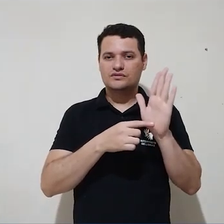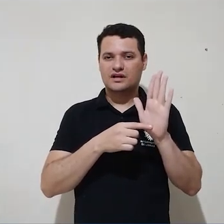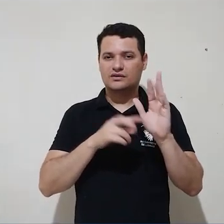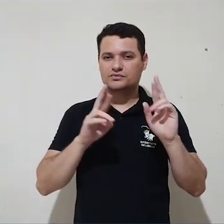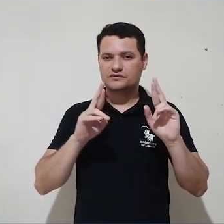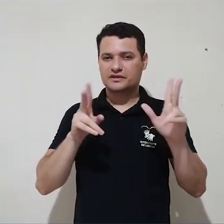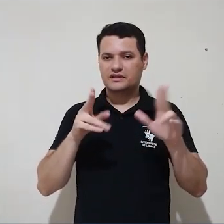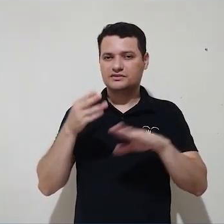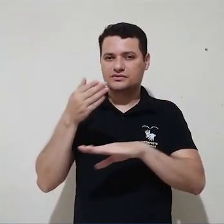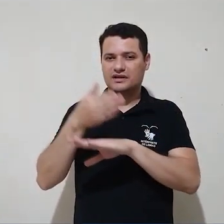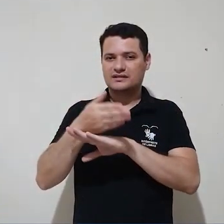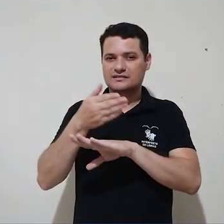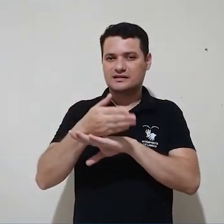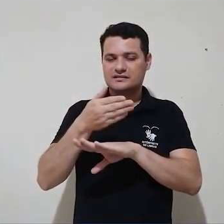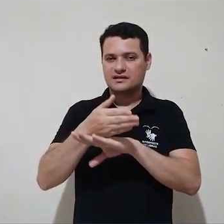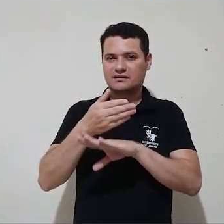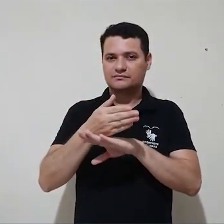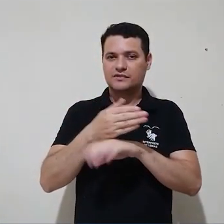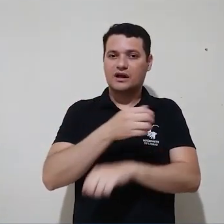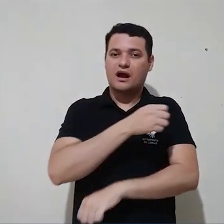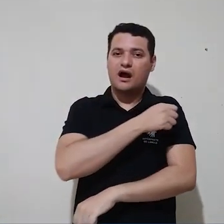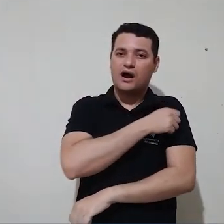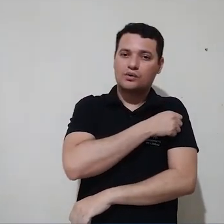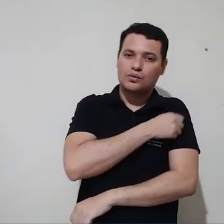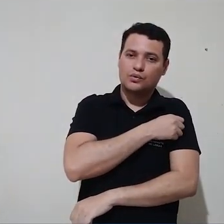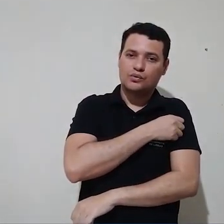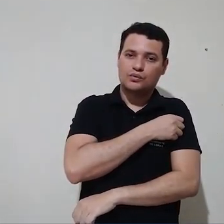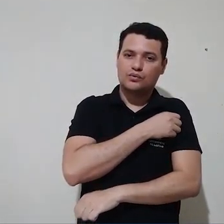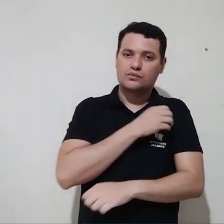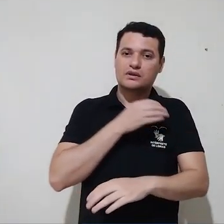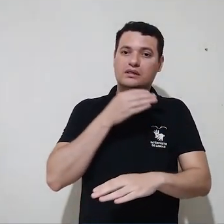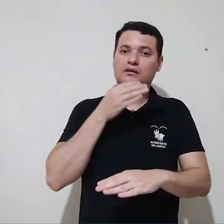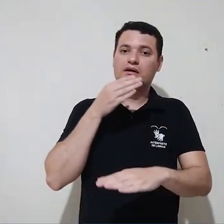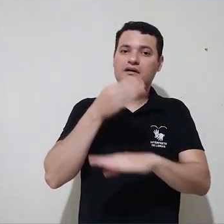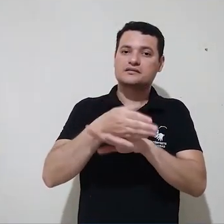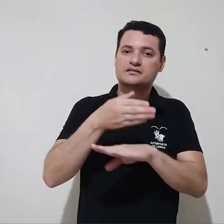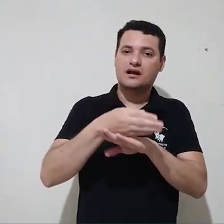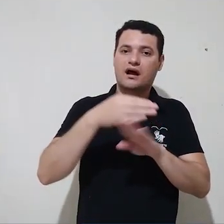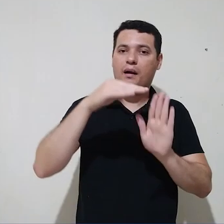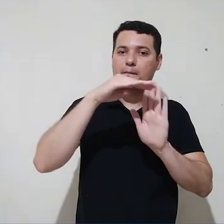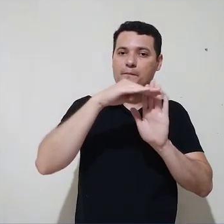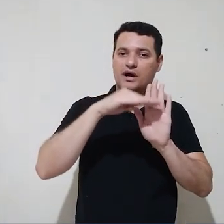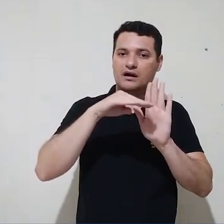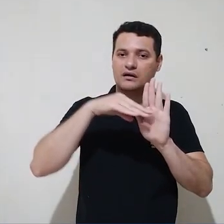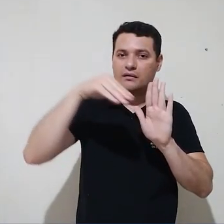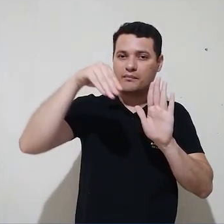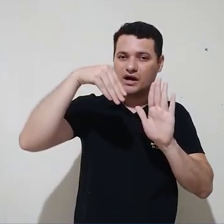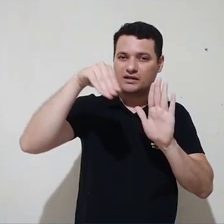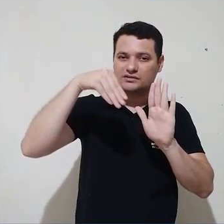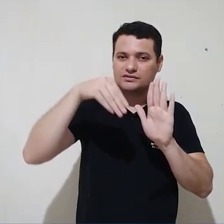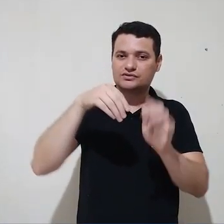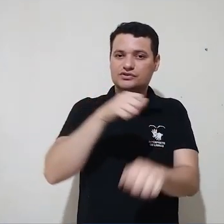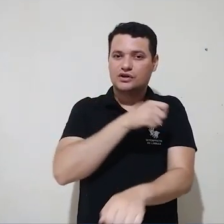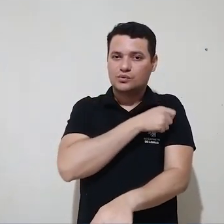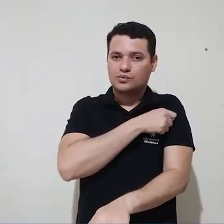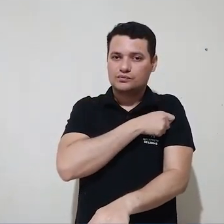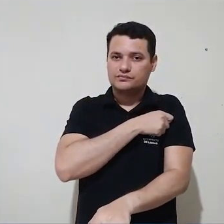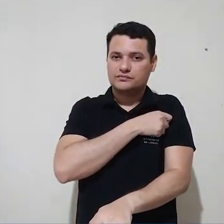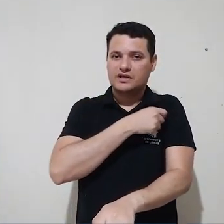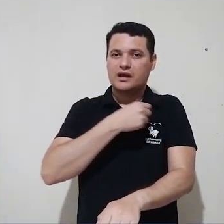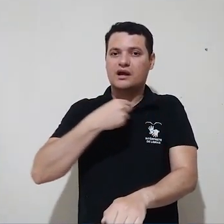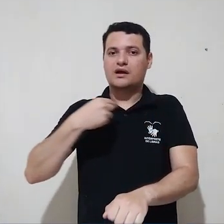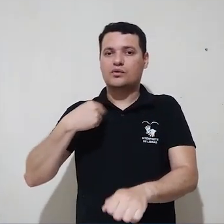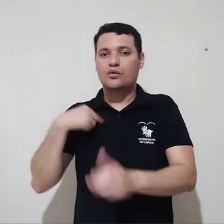Para demonstrar algumas diferenças no acesso como estudante à página de participantes, fizemos